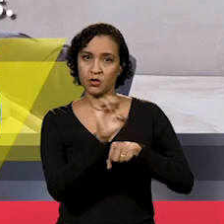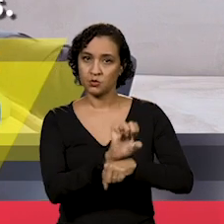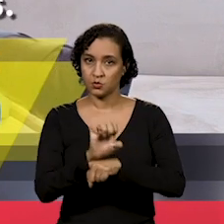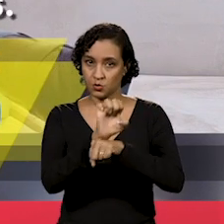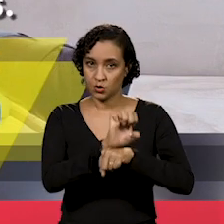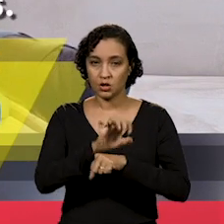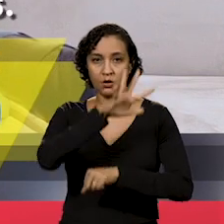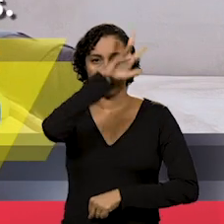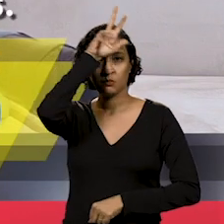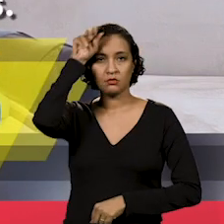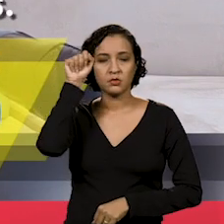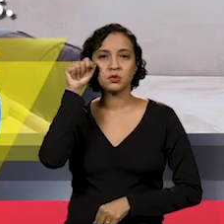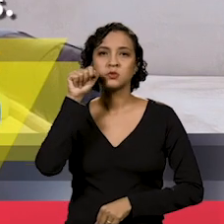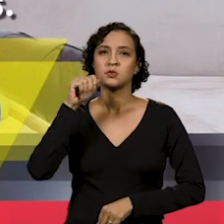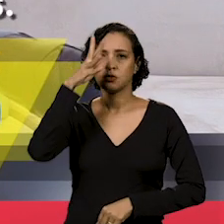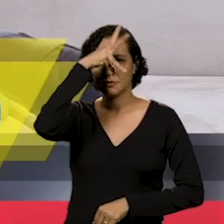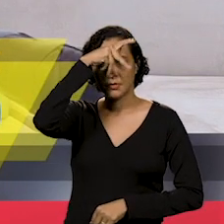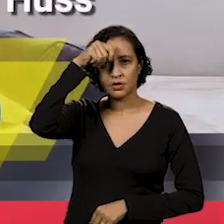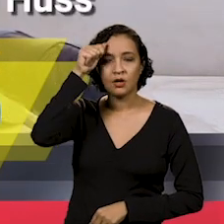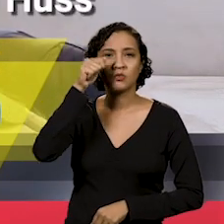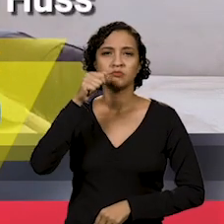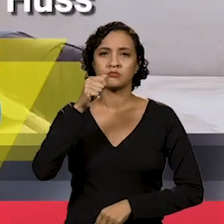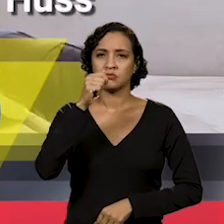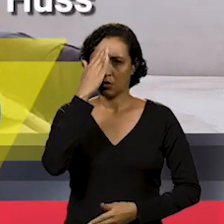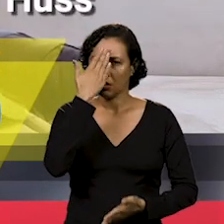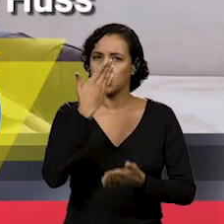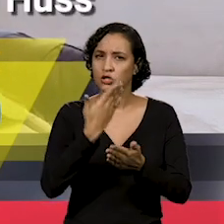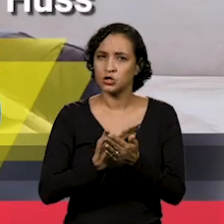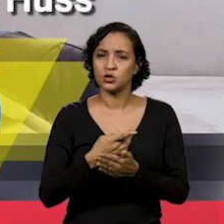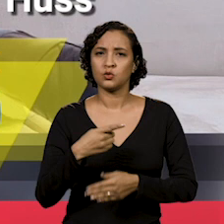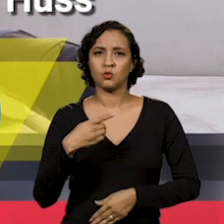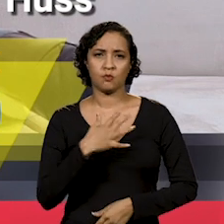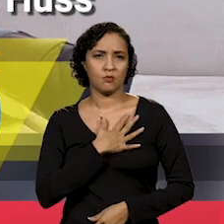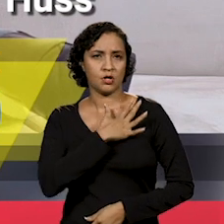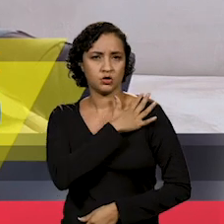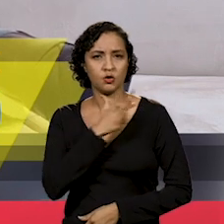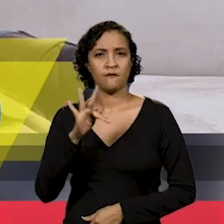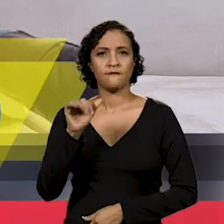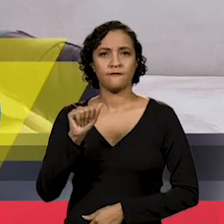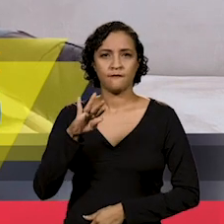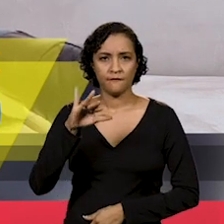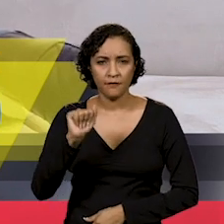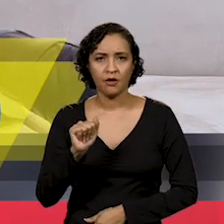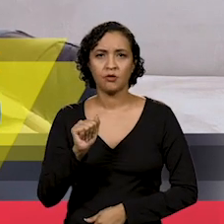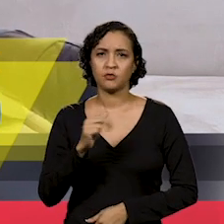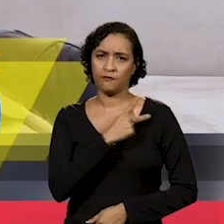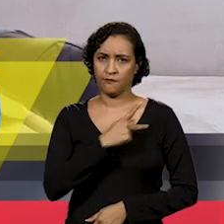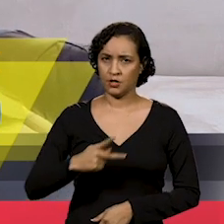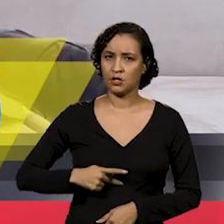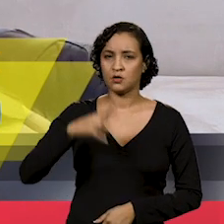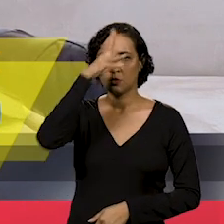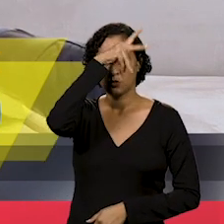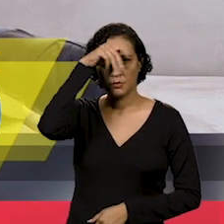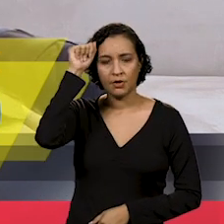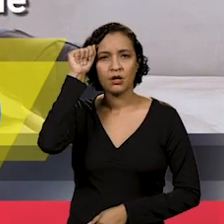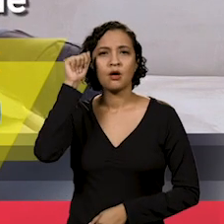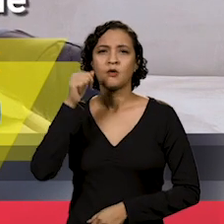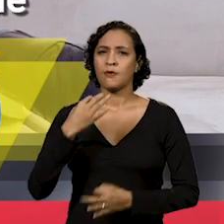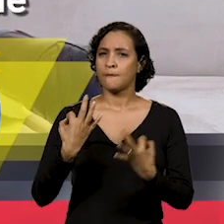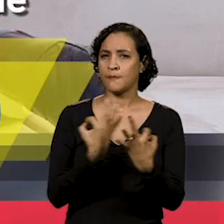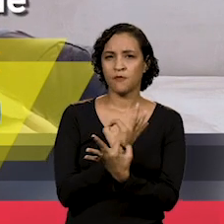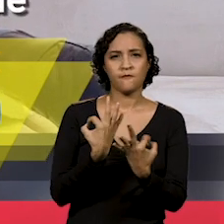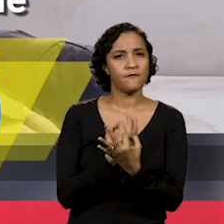o estado do Amazonas e Manaus. A certeza absoluta é o Major Fábio Ruiz vai sim, como vereador de Manaus,